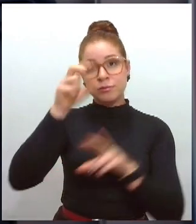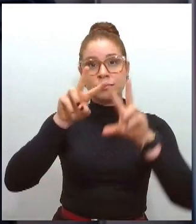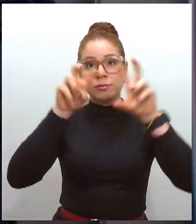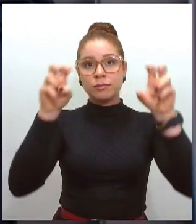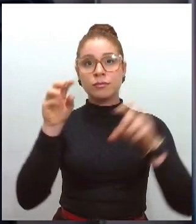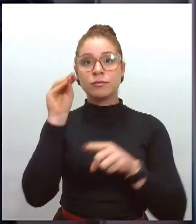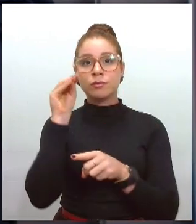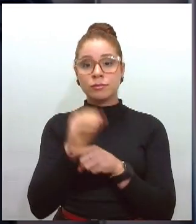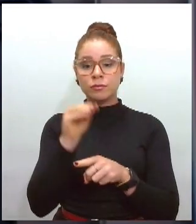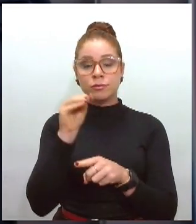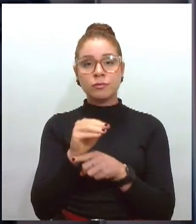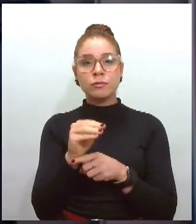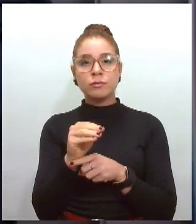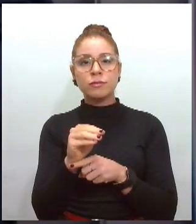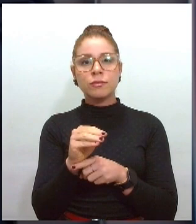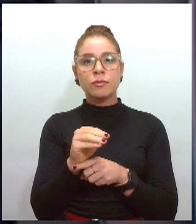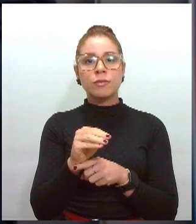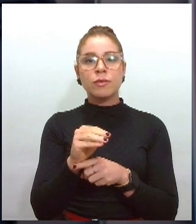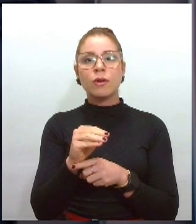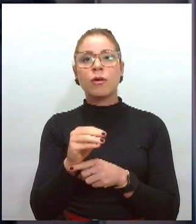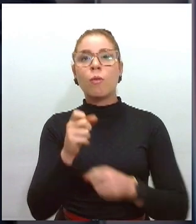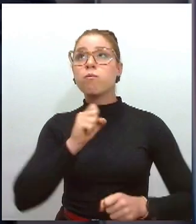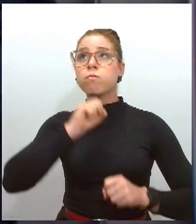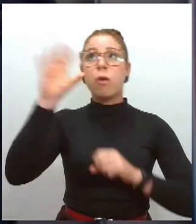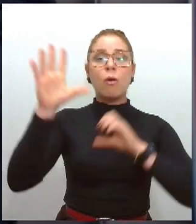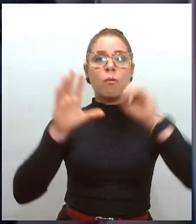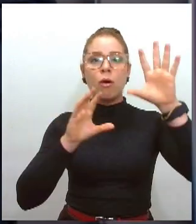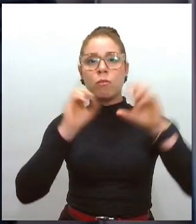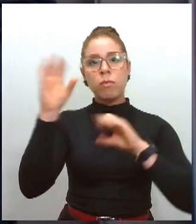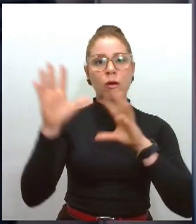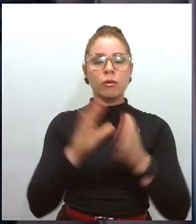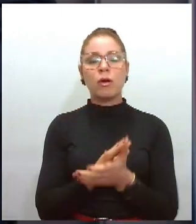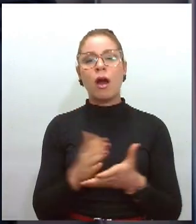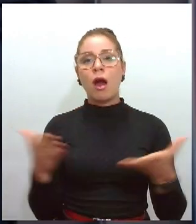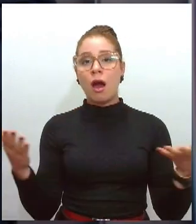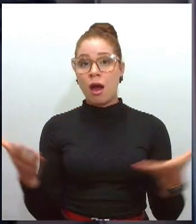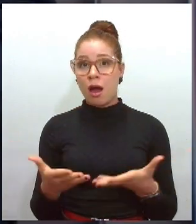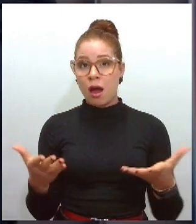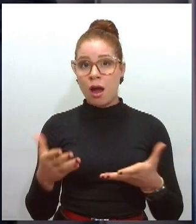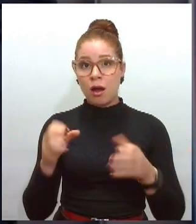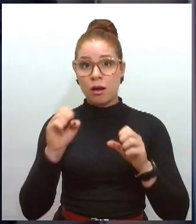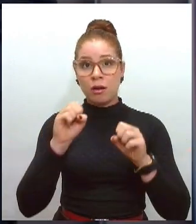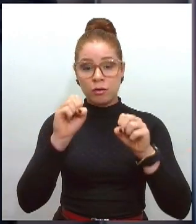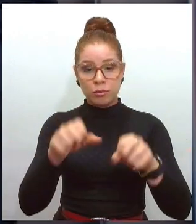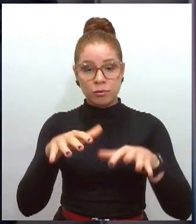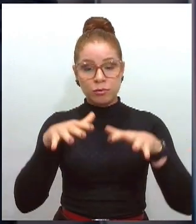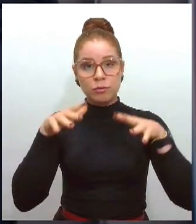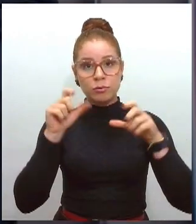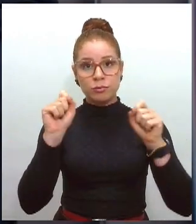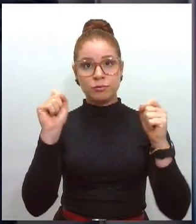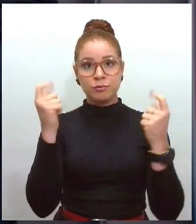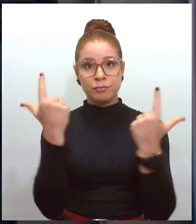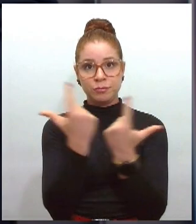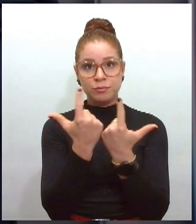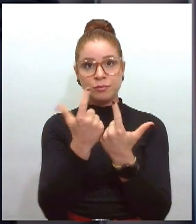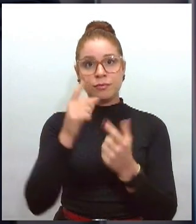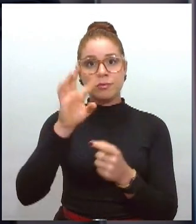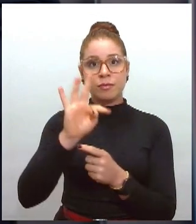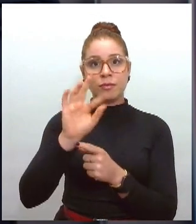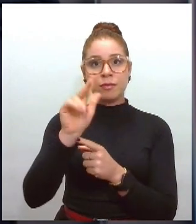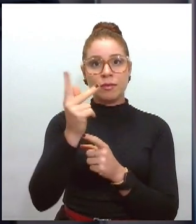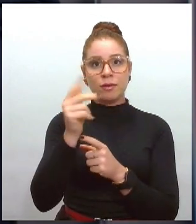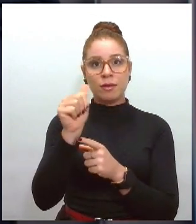manuseio de fogos de artifício. Ao vivo do plenário, a repórter Tayara Silva conversa agora